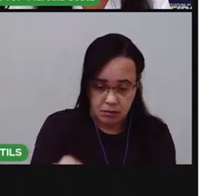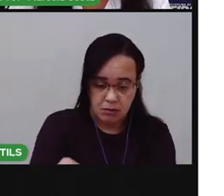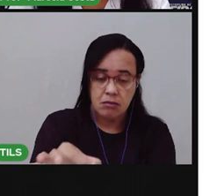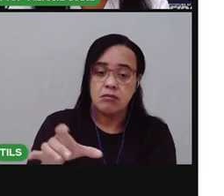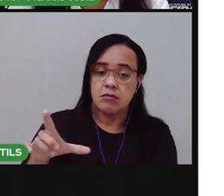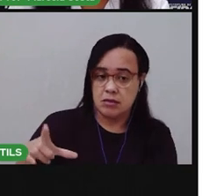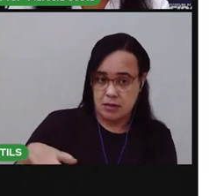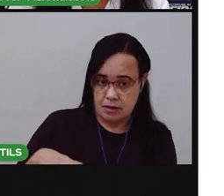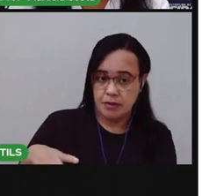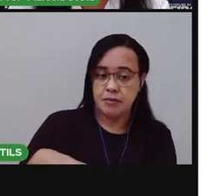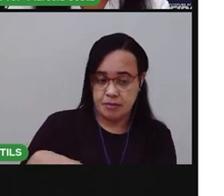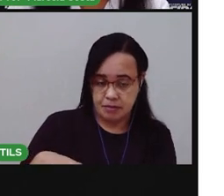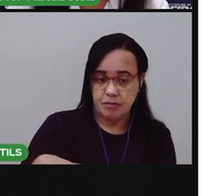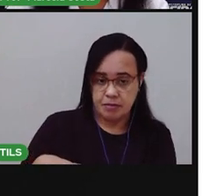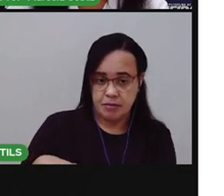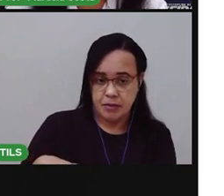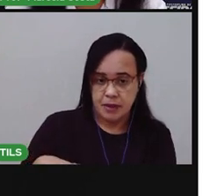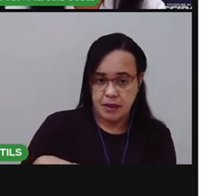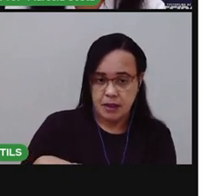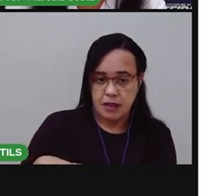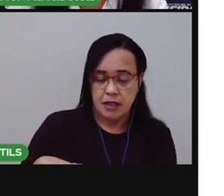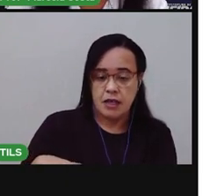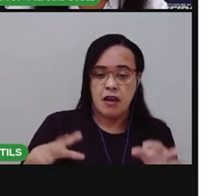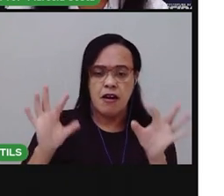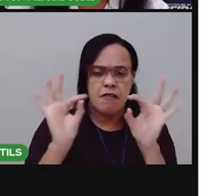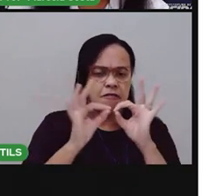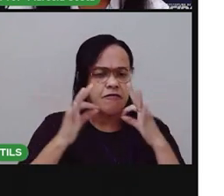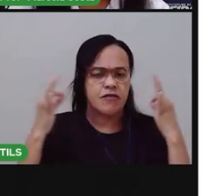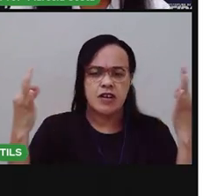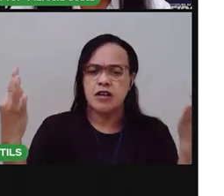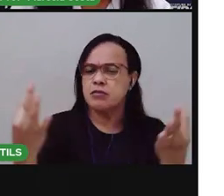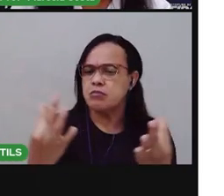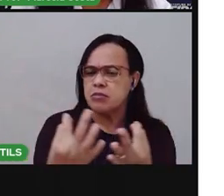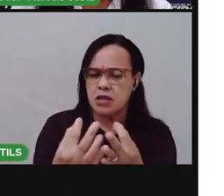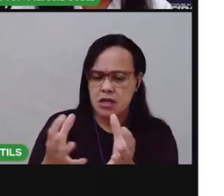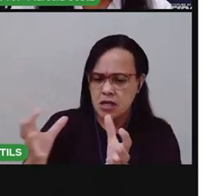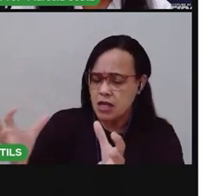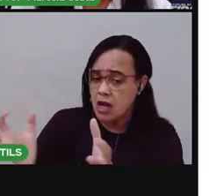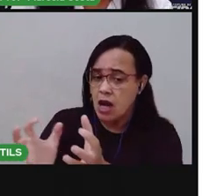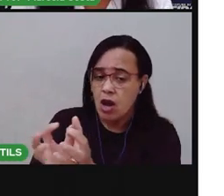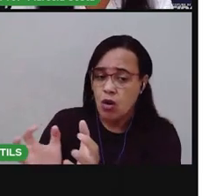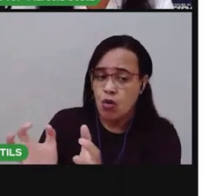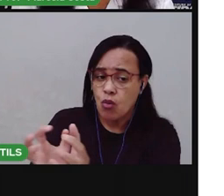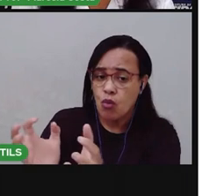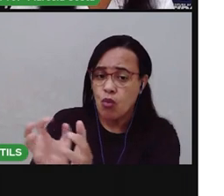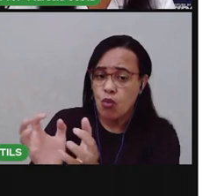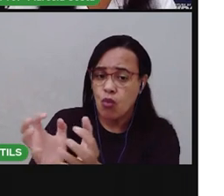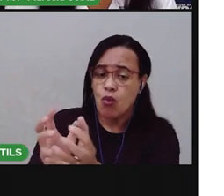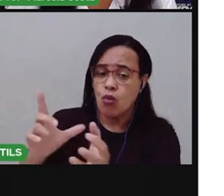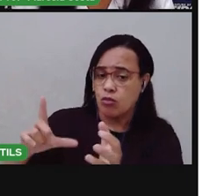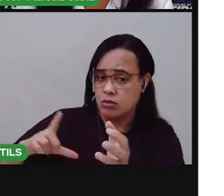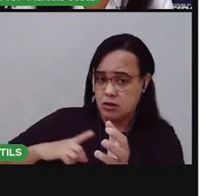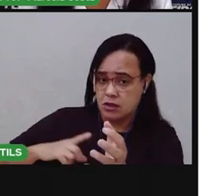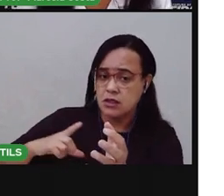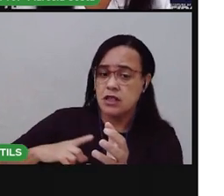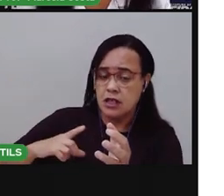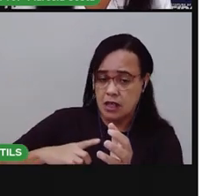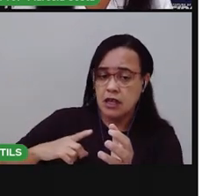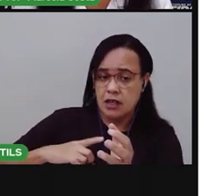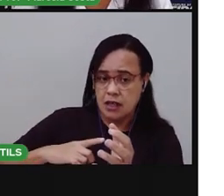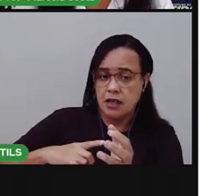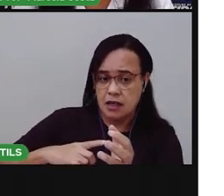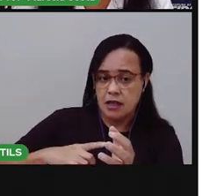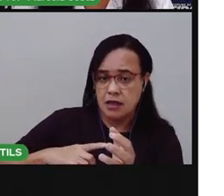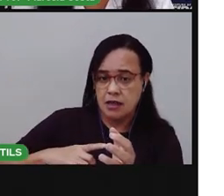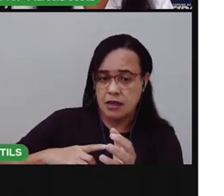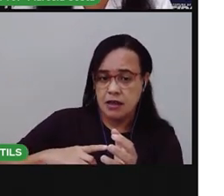Também têm direito à convivência familiar e comunitária. Significa que você tem o direito de ter